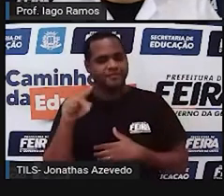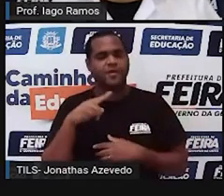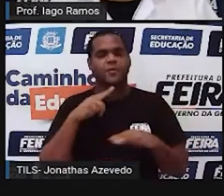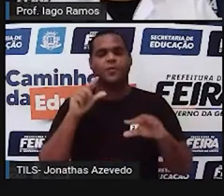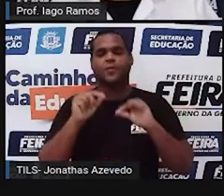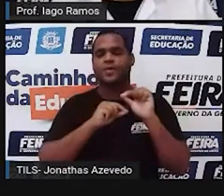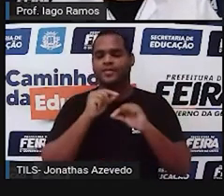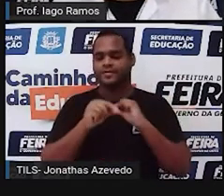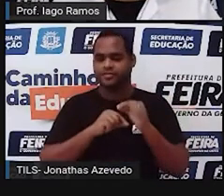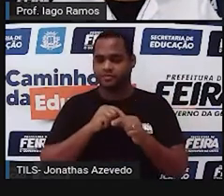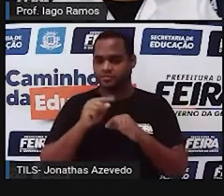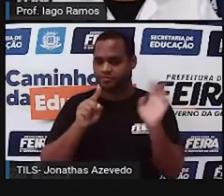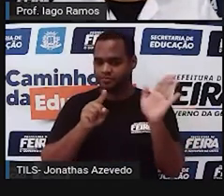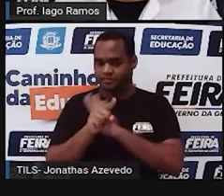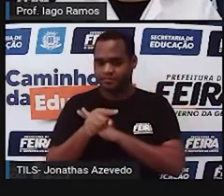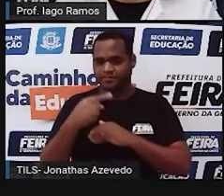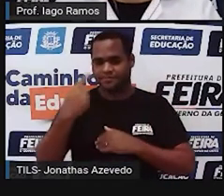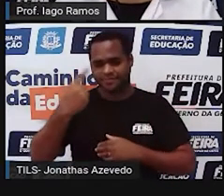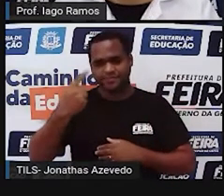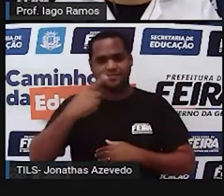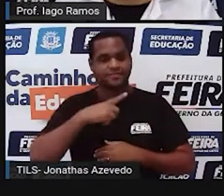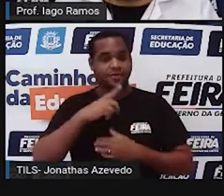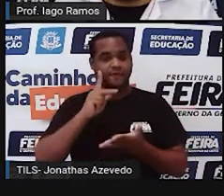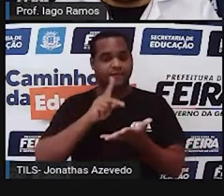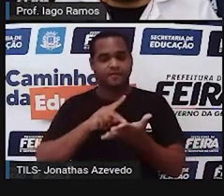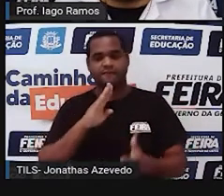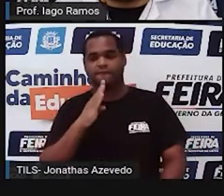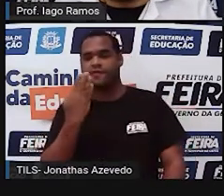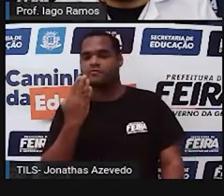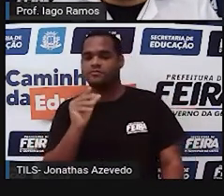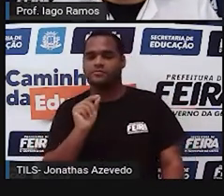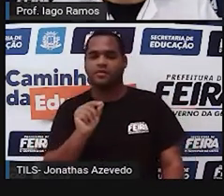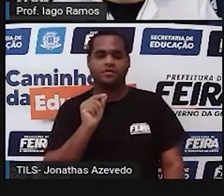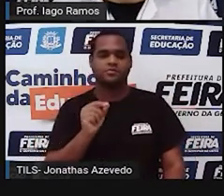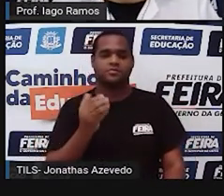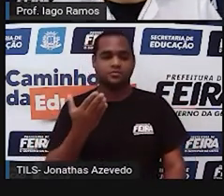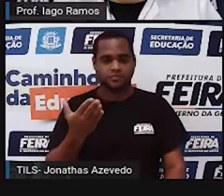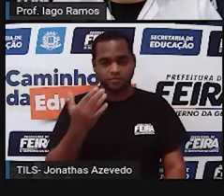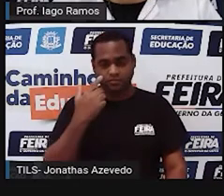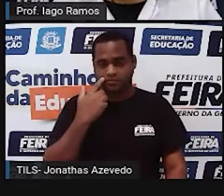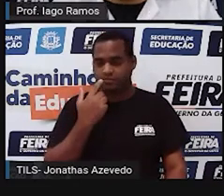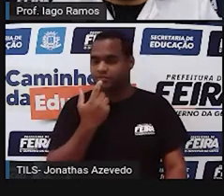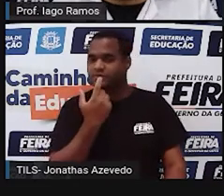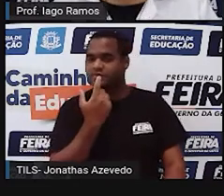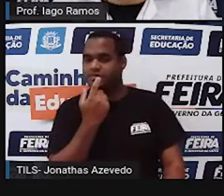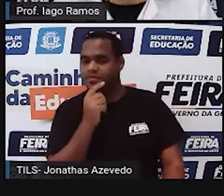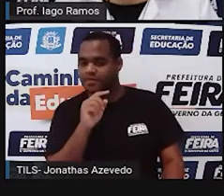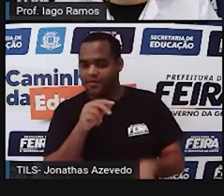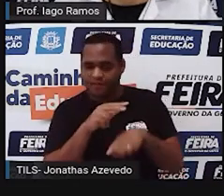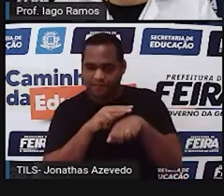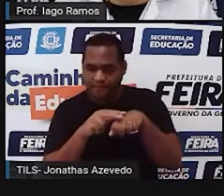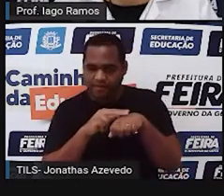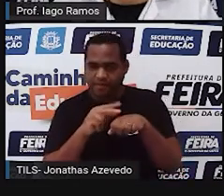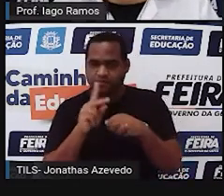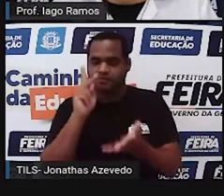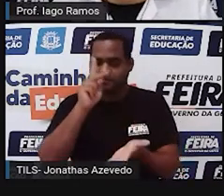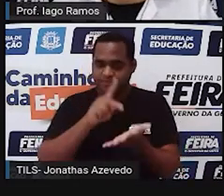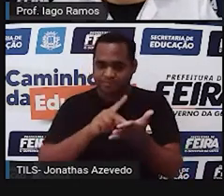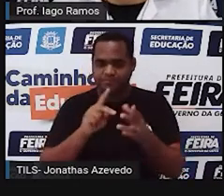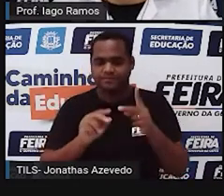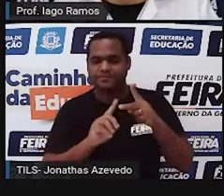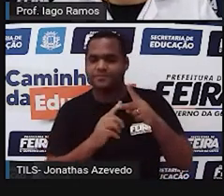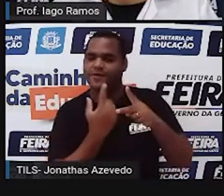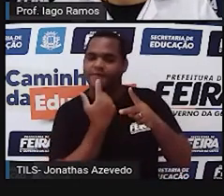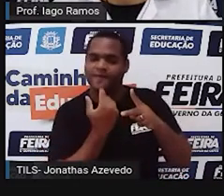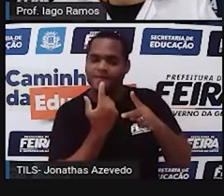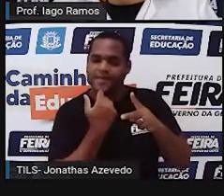só. A primeira pergunta vai ser uma pergunta de verdadeiro o botão falso, tá? O botão verde true significa verdadeiro e o botão